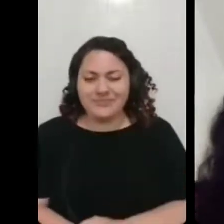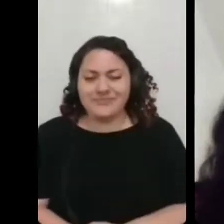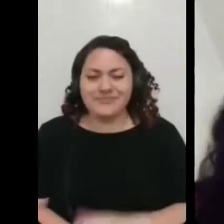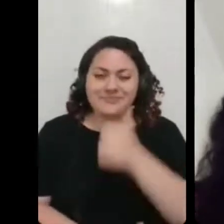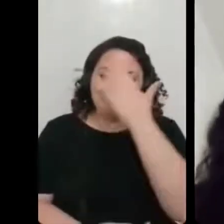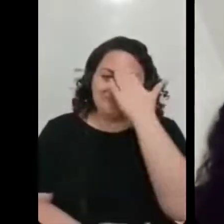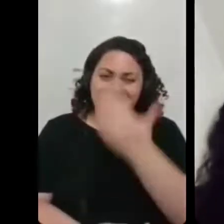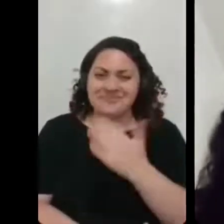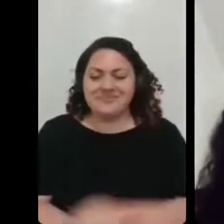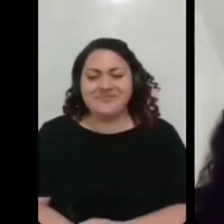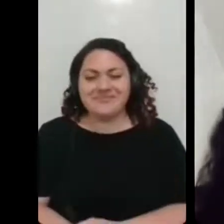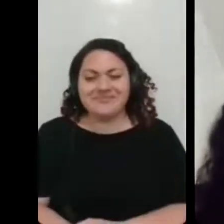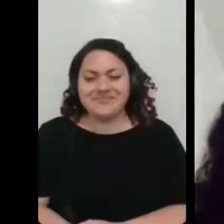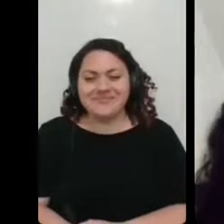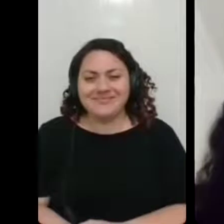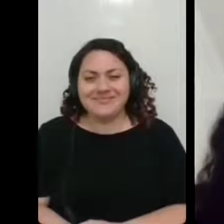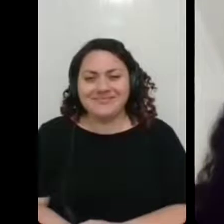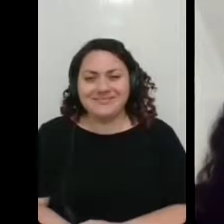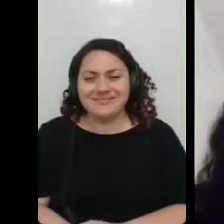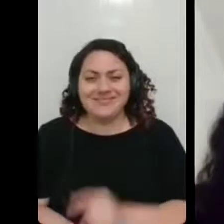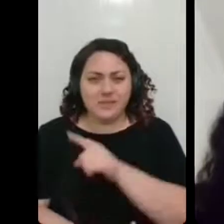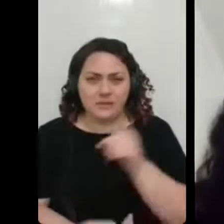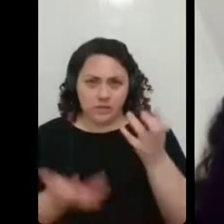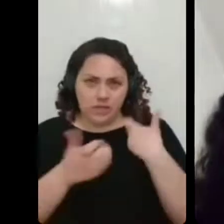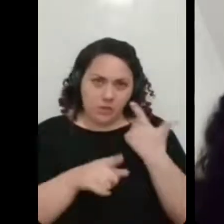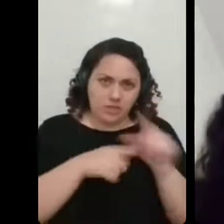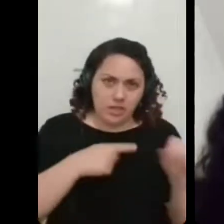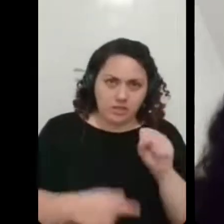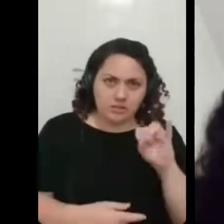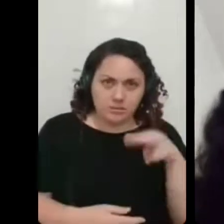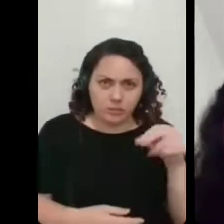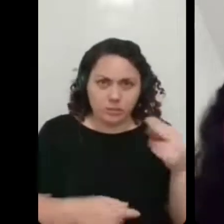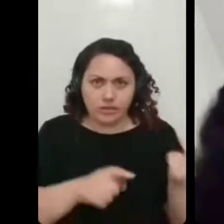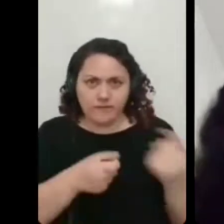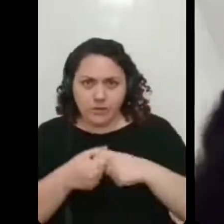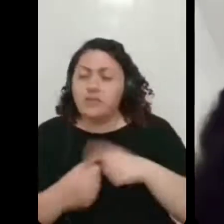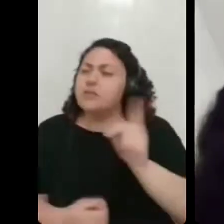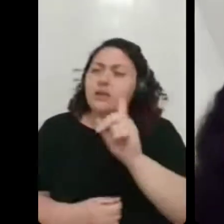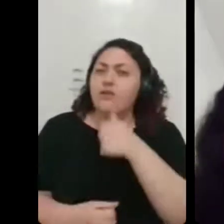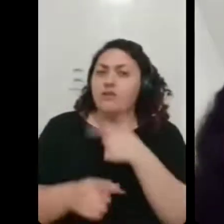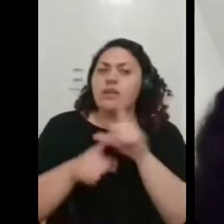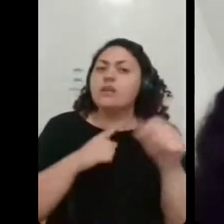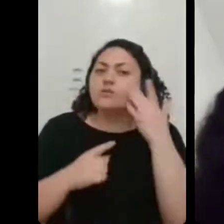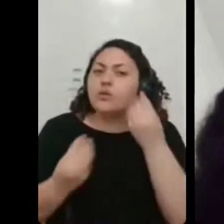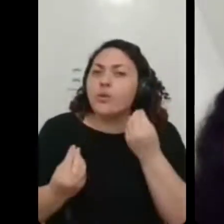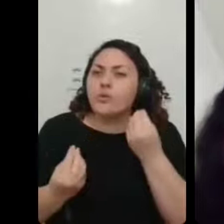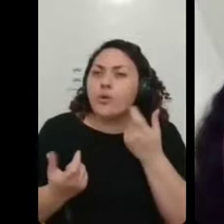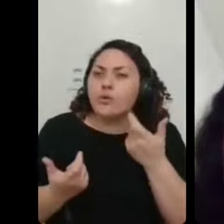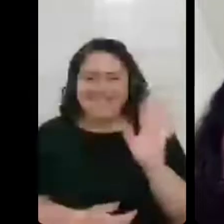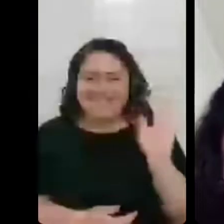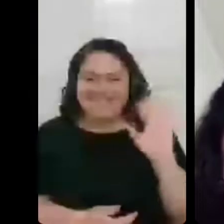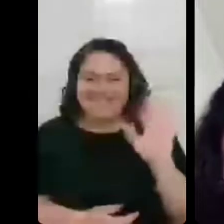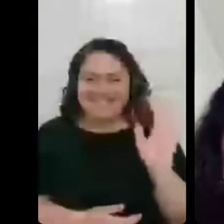Obrigada. Vocês querem que eu saia pra Simone entrar? Não, não, eu saio. só não sei como é que eu saio. Deixa eu ver.